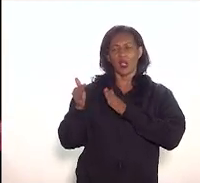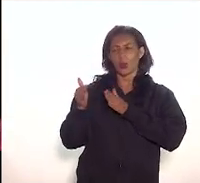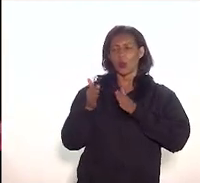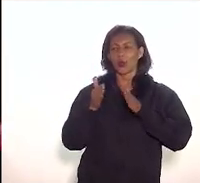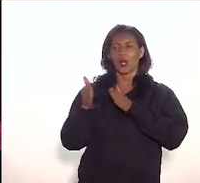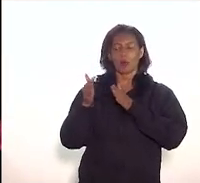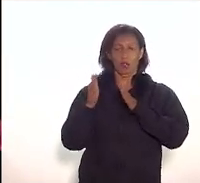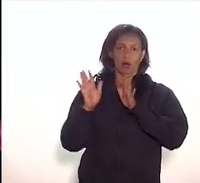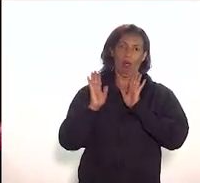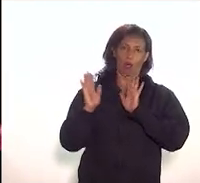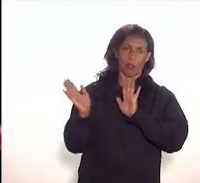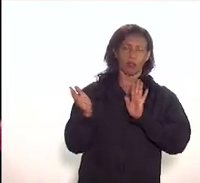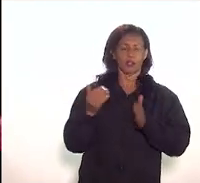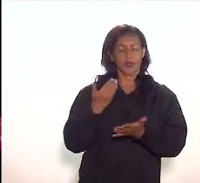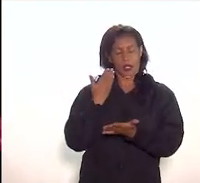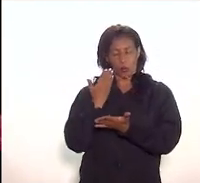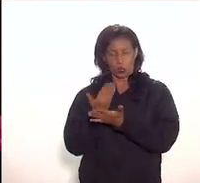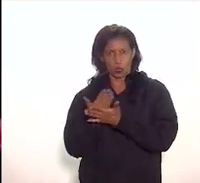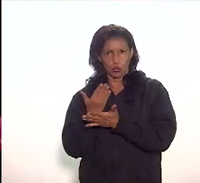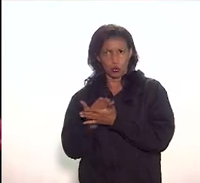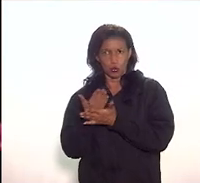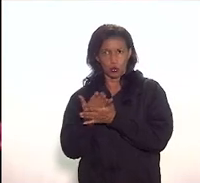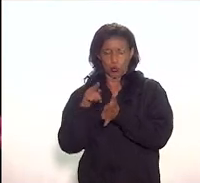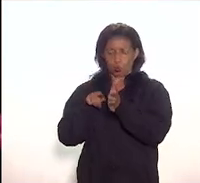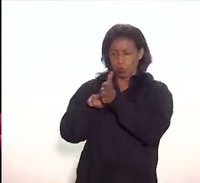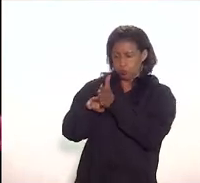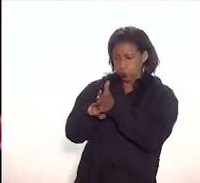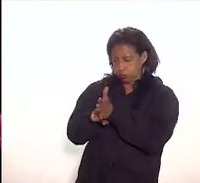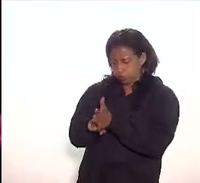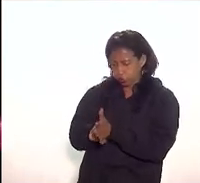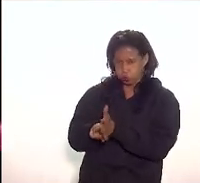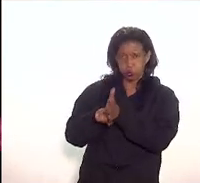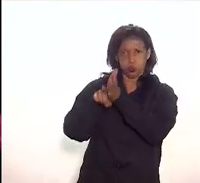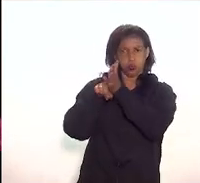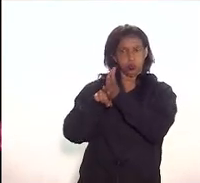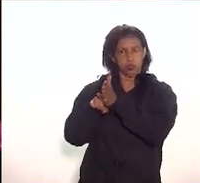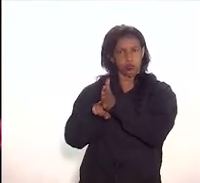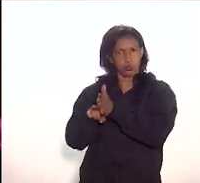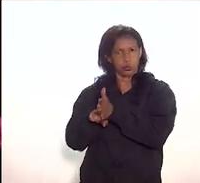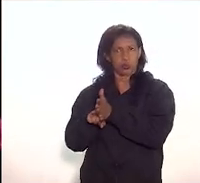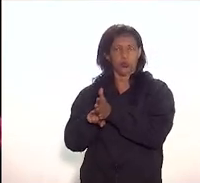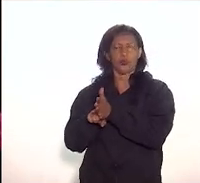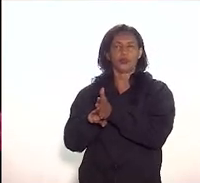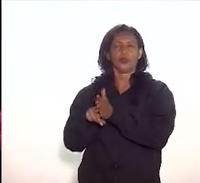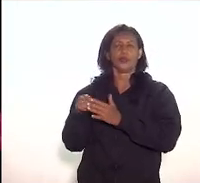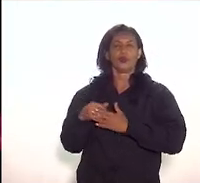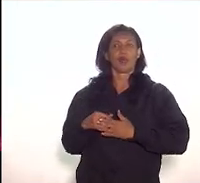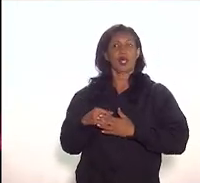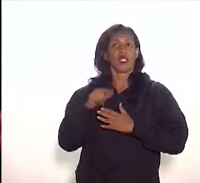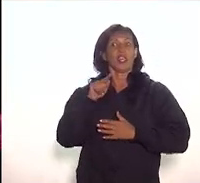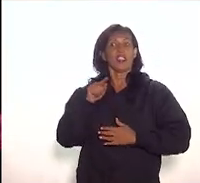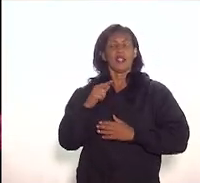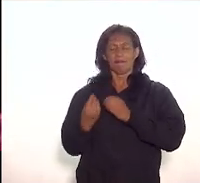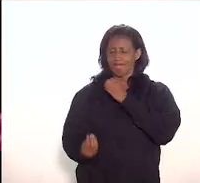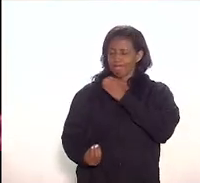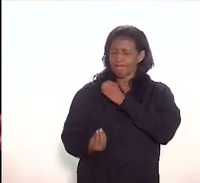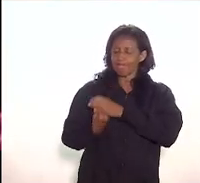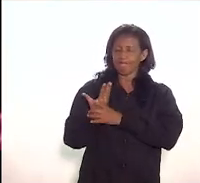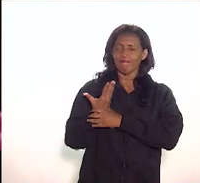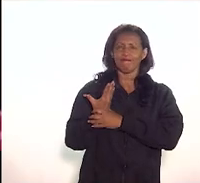estudos os funcionários do museu os técnicos fizeram um estudo desse percurso e criaram